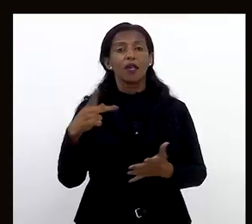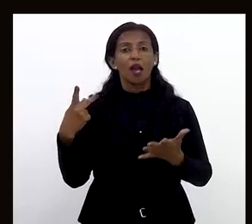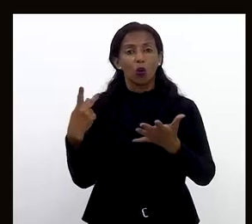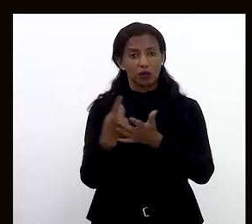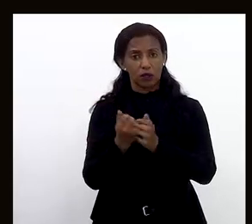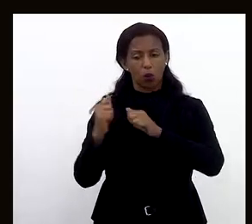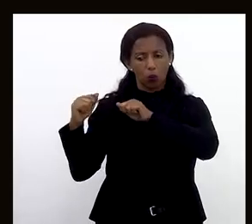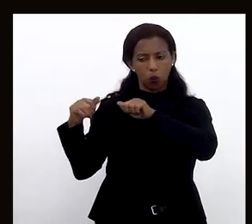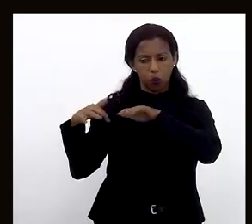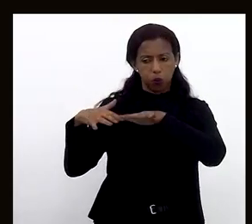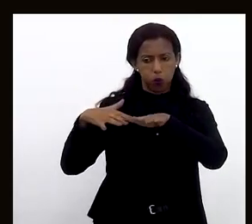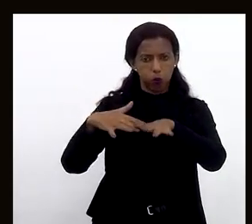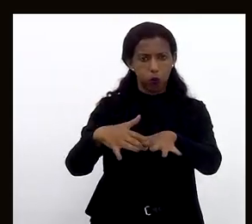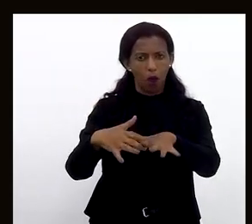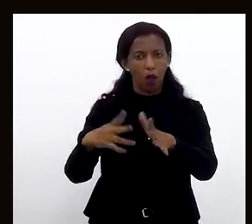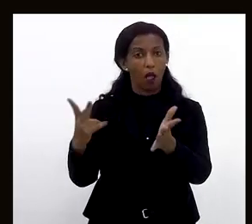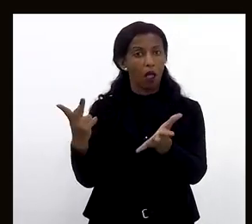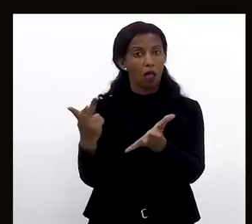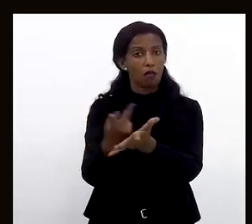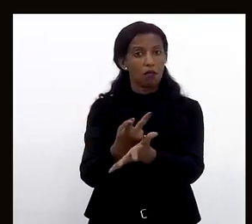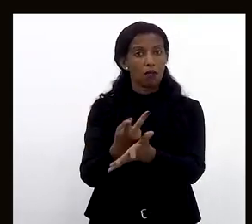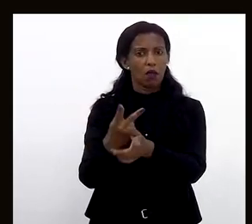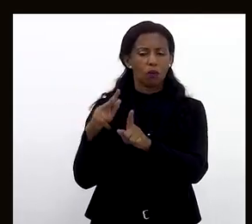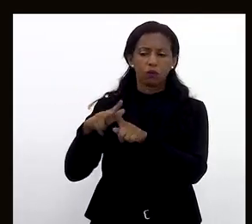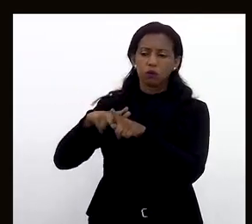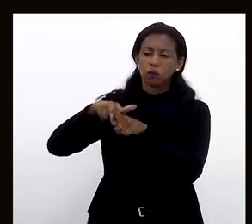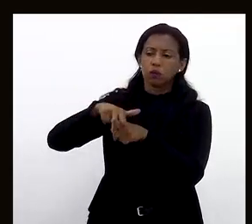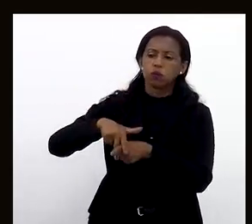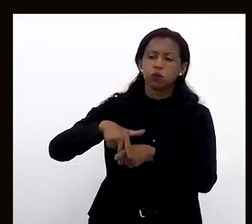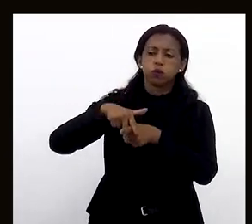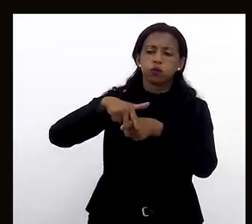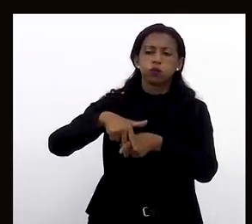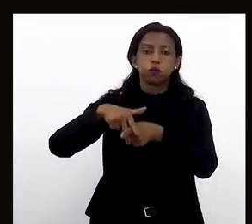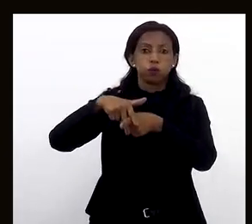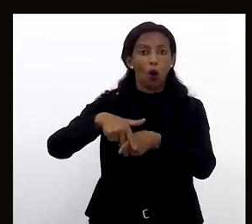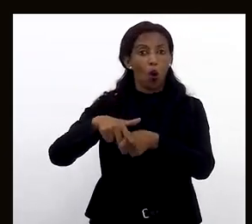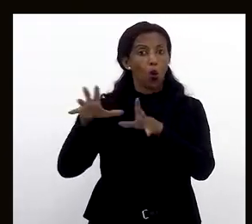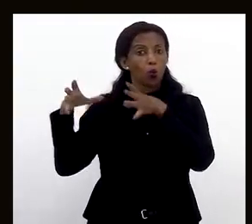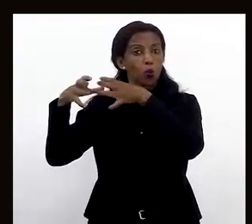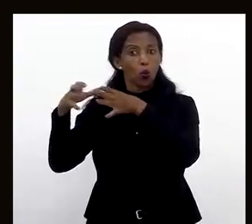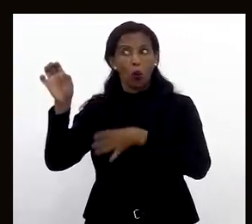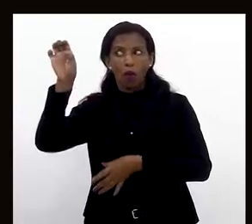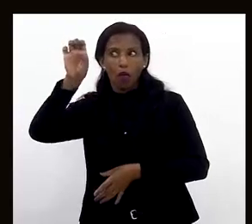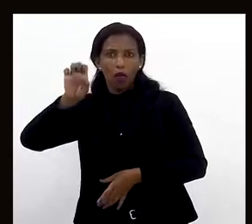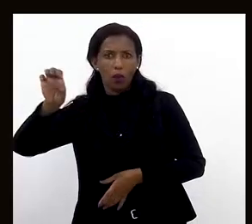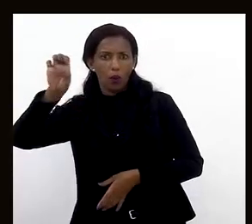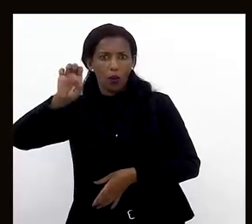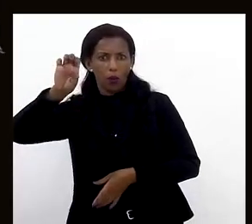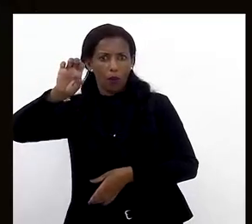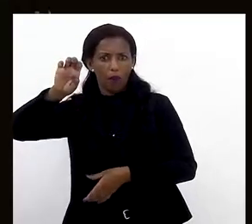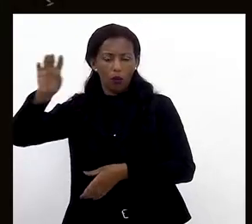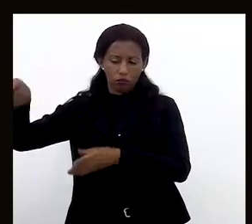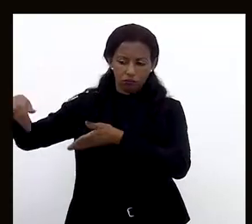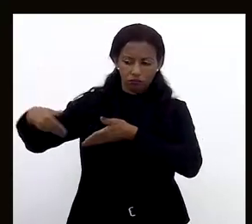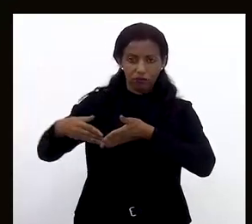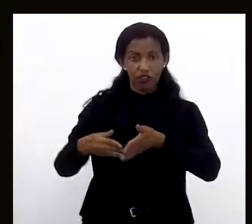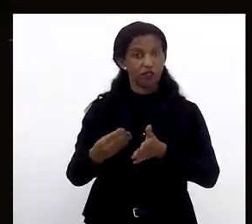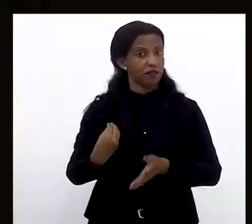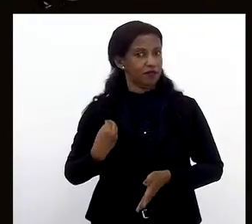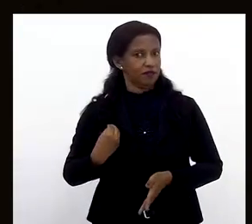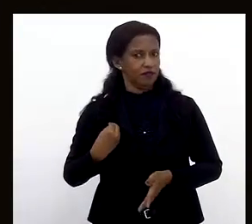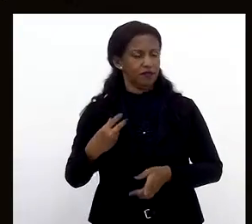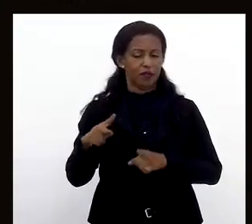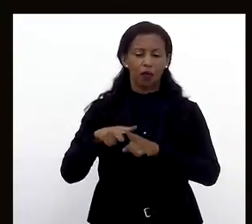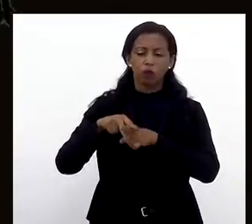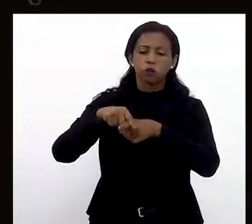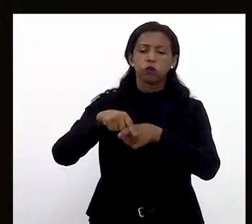A ocupação de origem europeia da área de Miguel Pereira aconteceu durante a jornada dos descendentes de europeus que